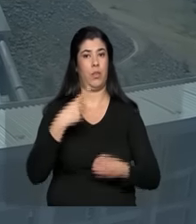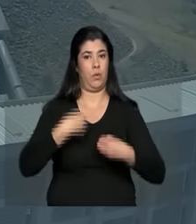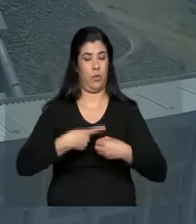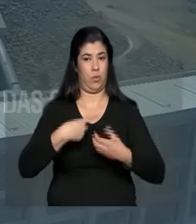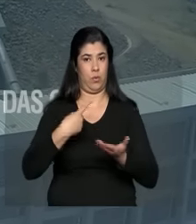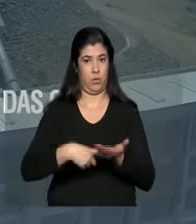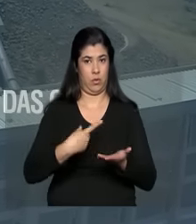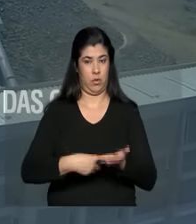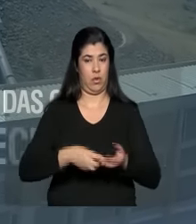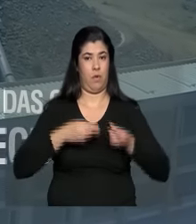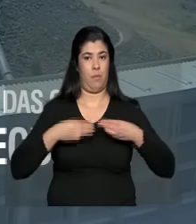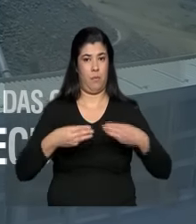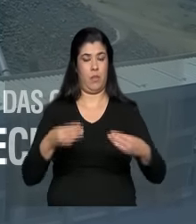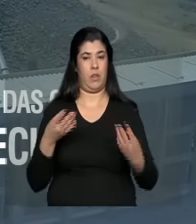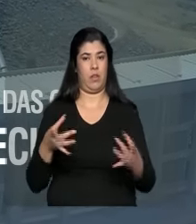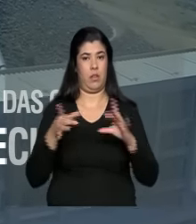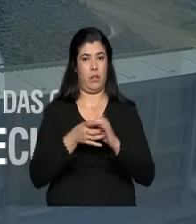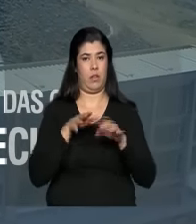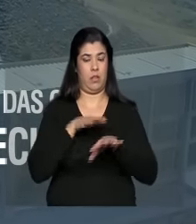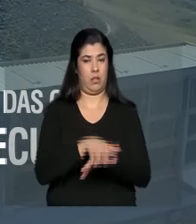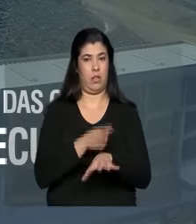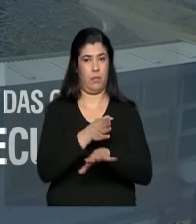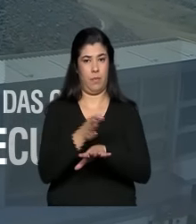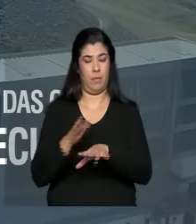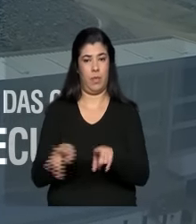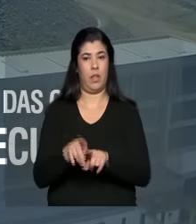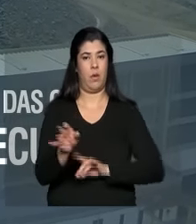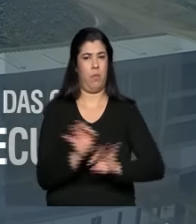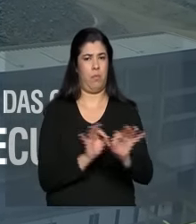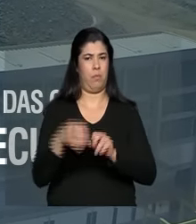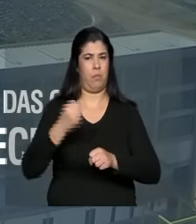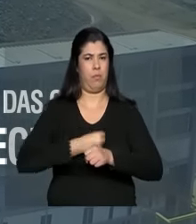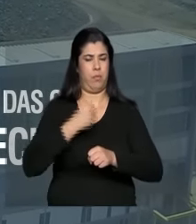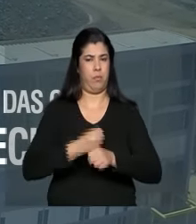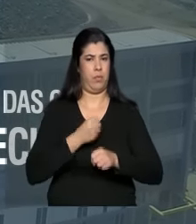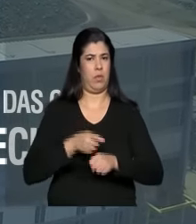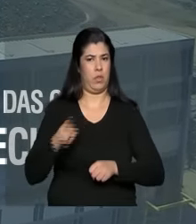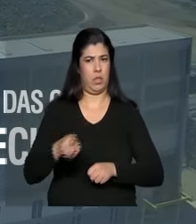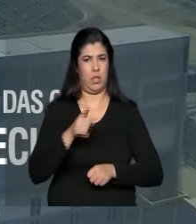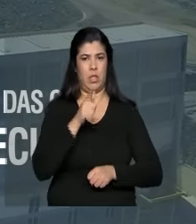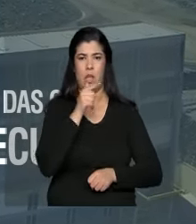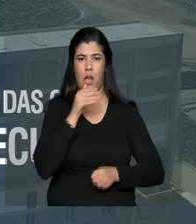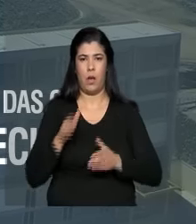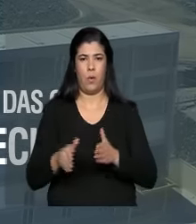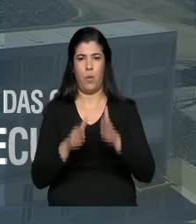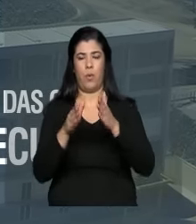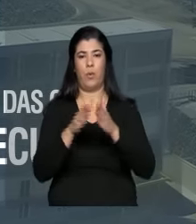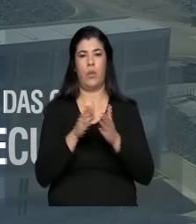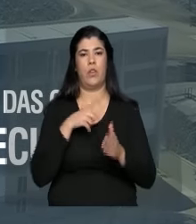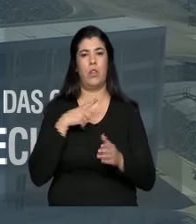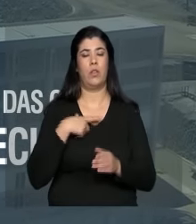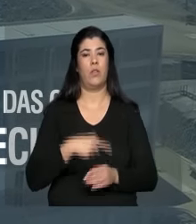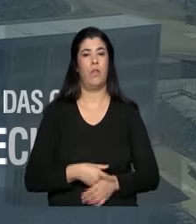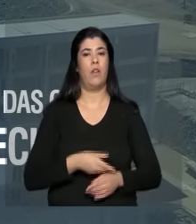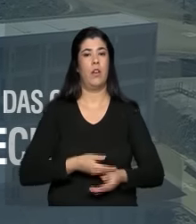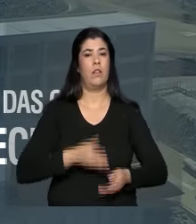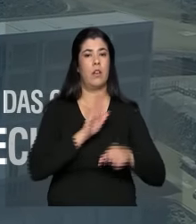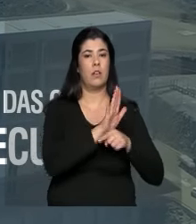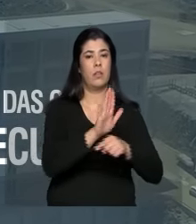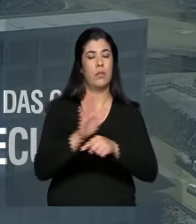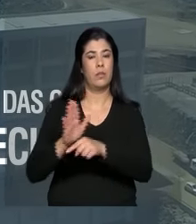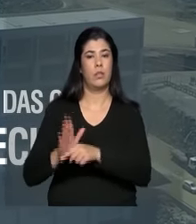com o Ministério da Integração, as obras do projeto de integração do Rio São Francisco atingem neste mês de agosto